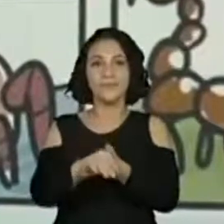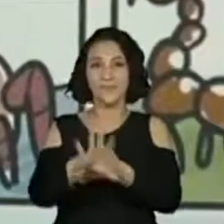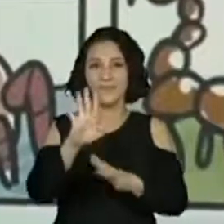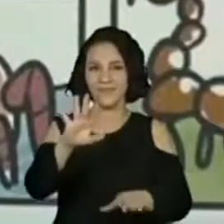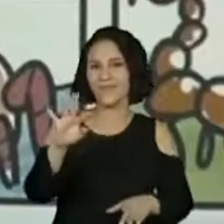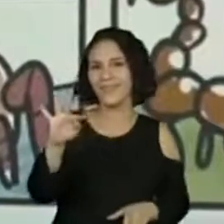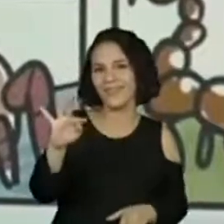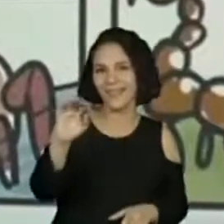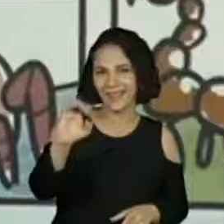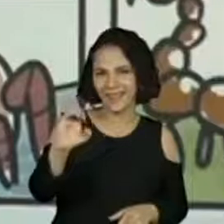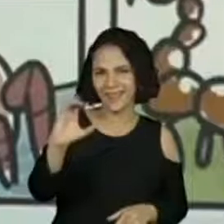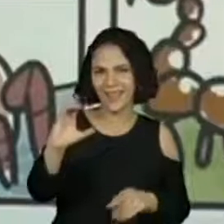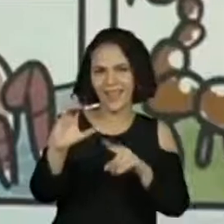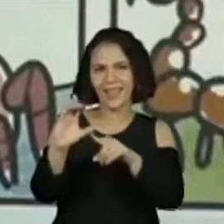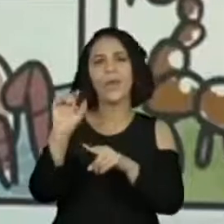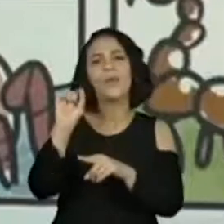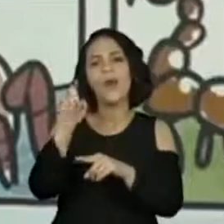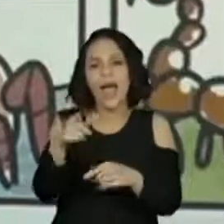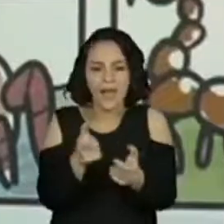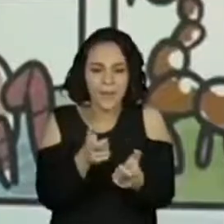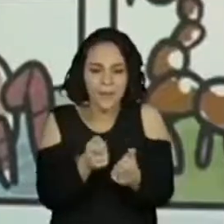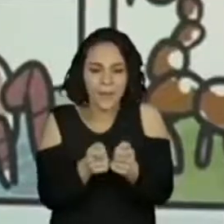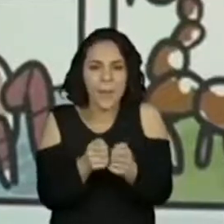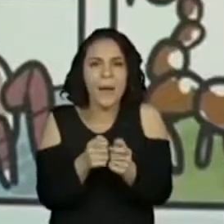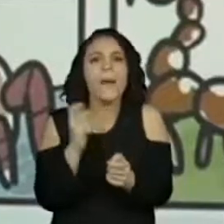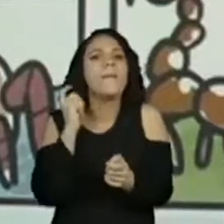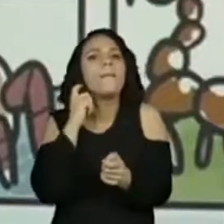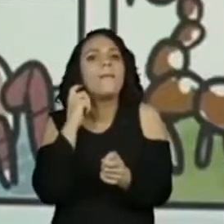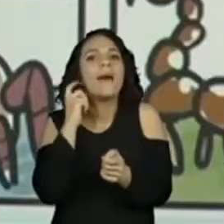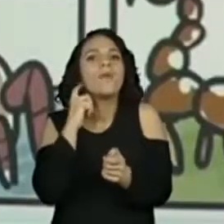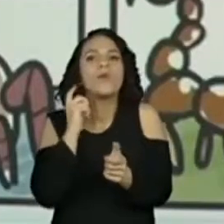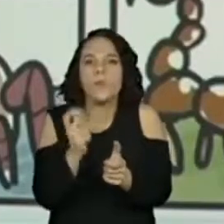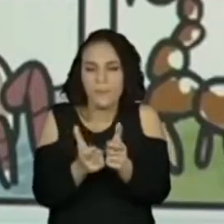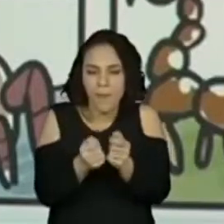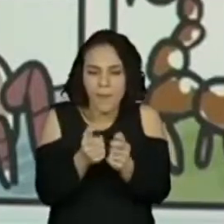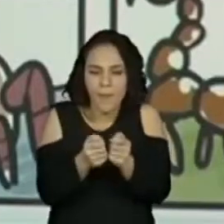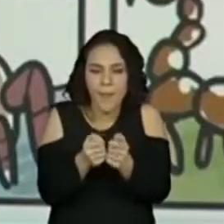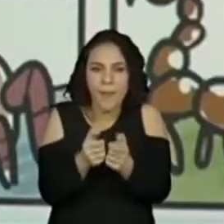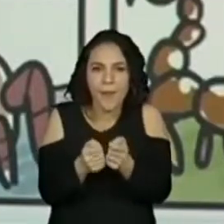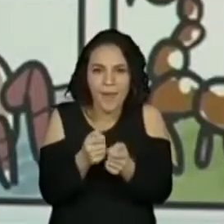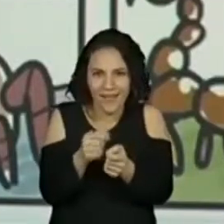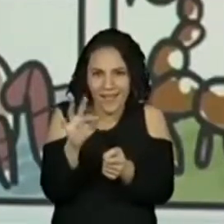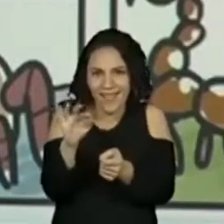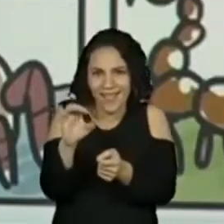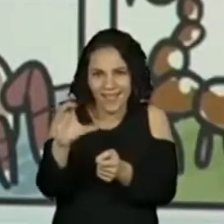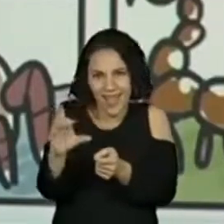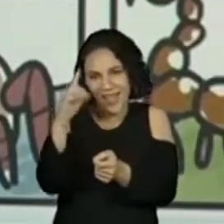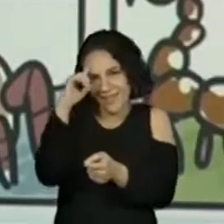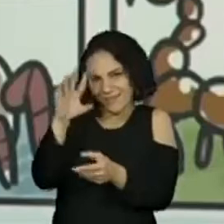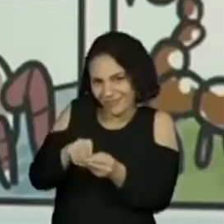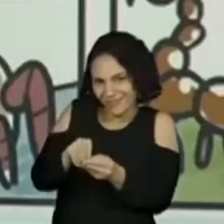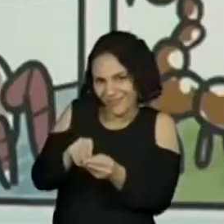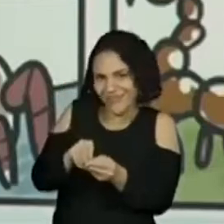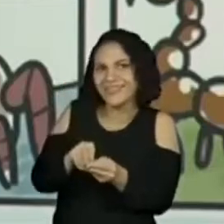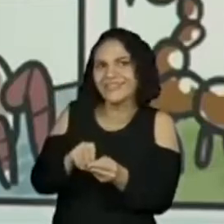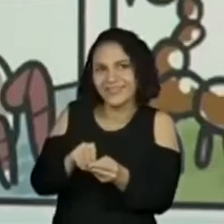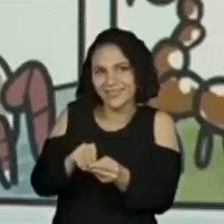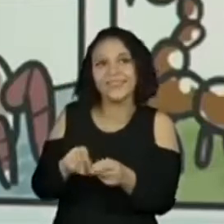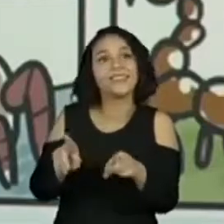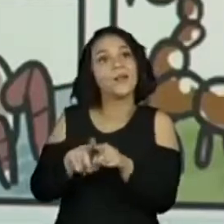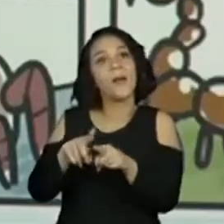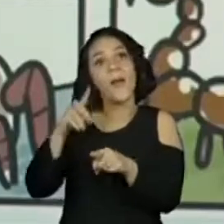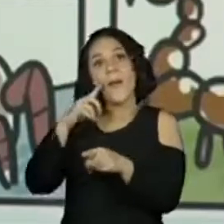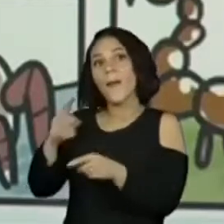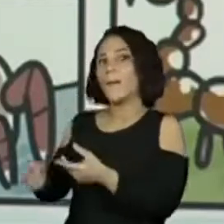lá, agora dá para ver qual é a personagem, né, professora? É, olha lá. Tec, tec. Ah, e a personagem.